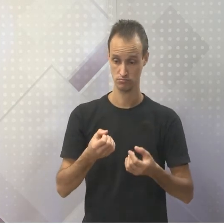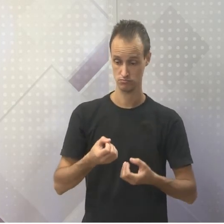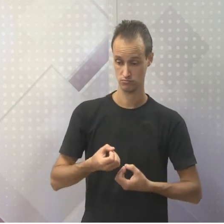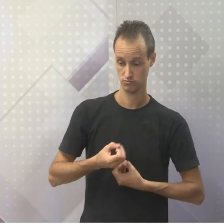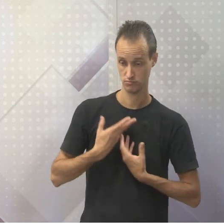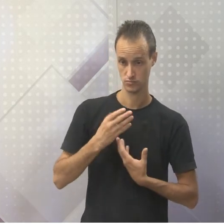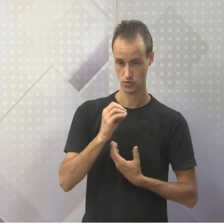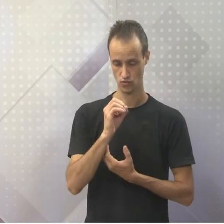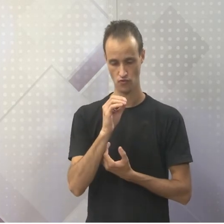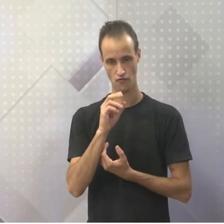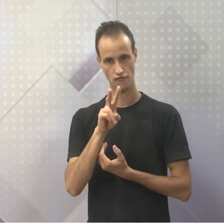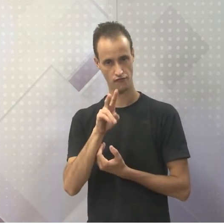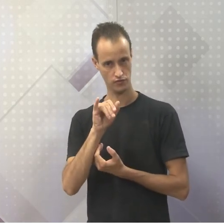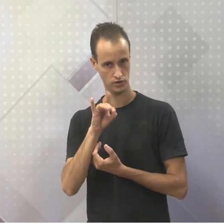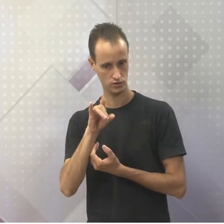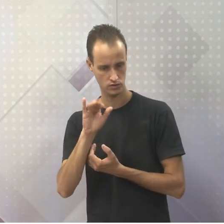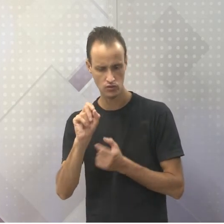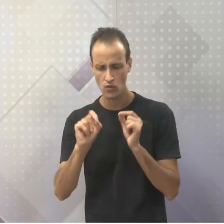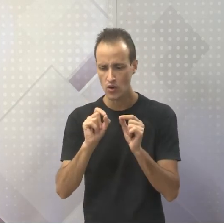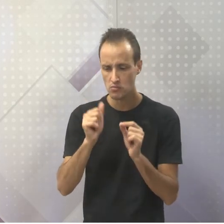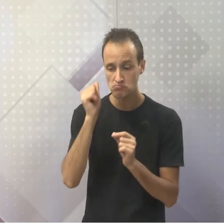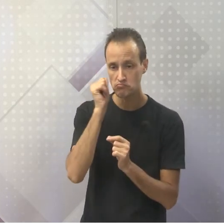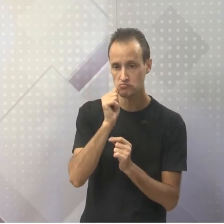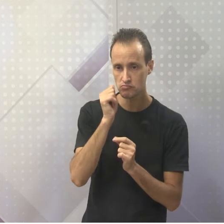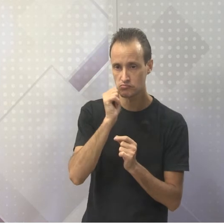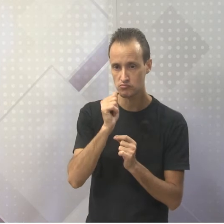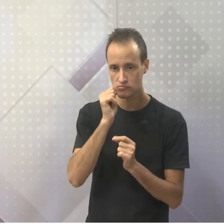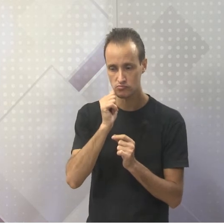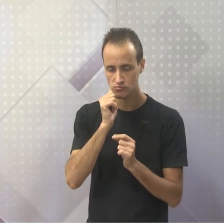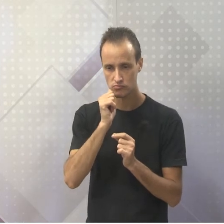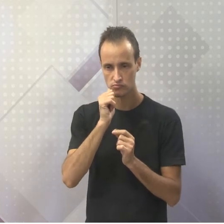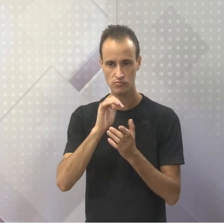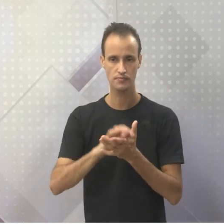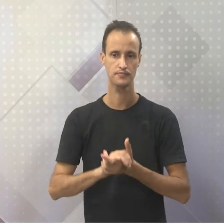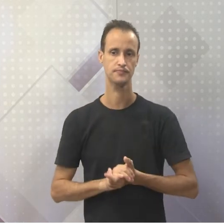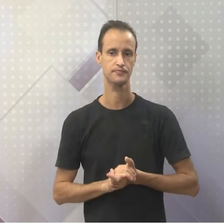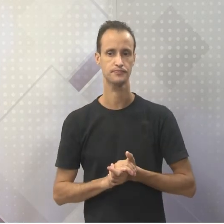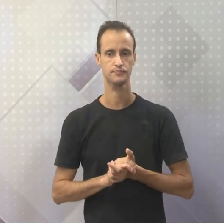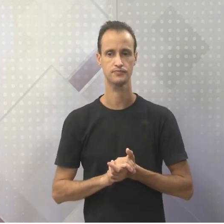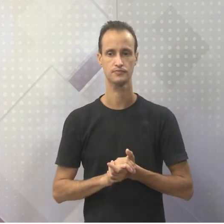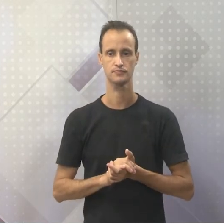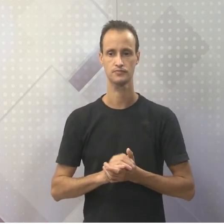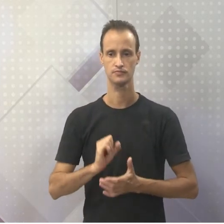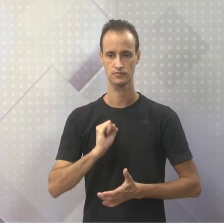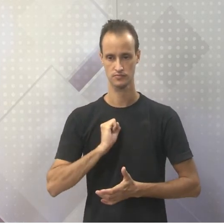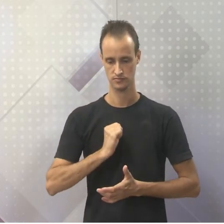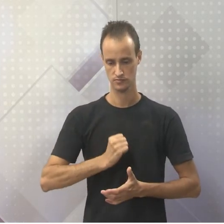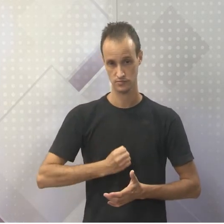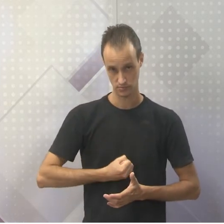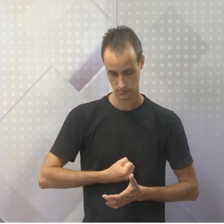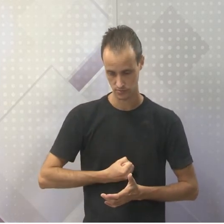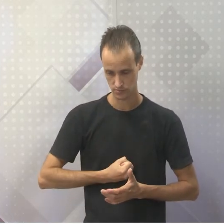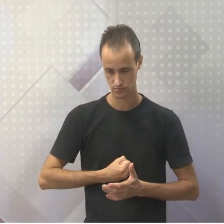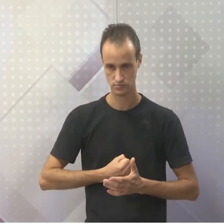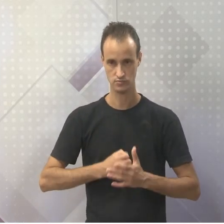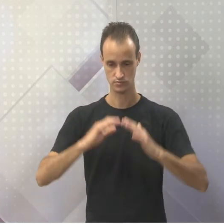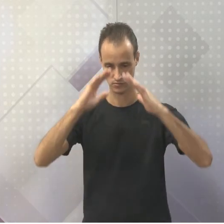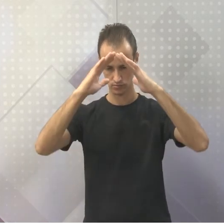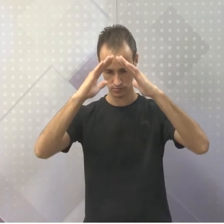Ovidio, a Medusa era uma certa sacerdotisa do templo de Atena.